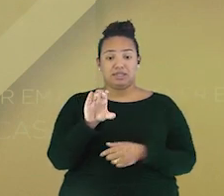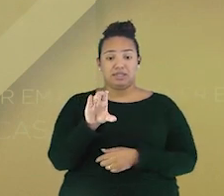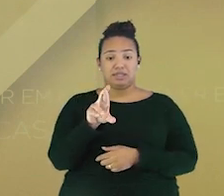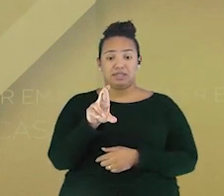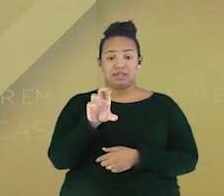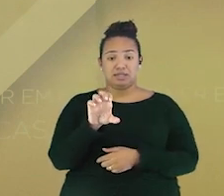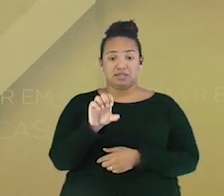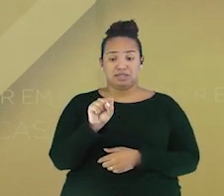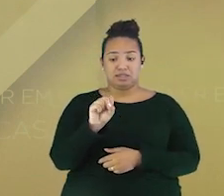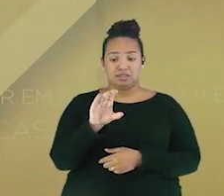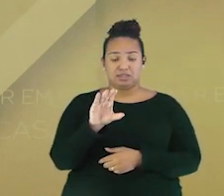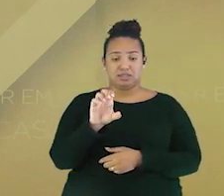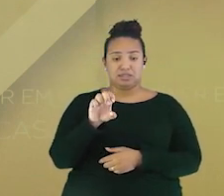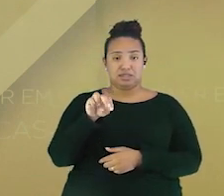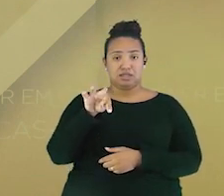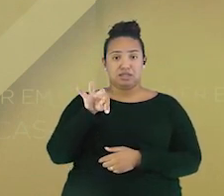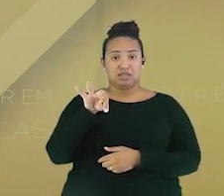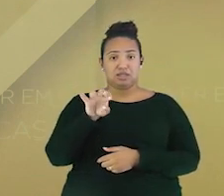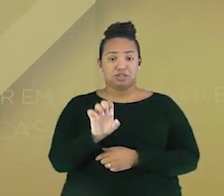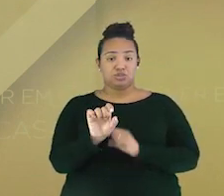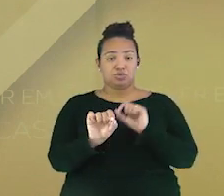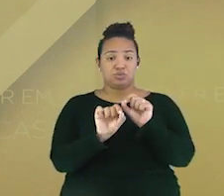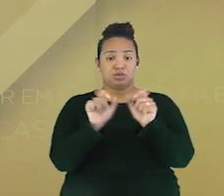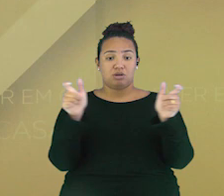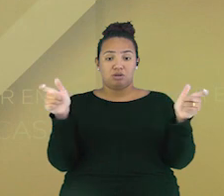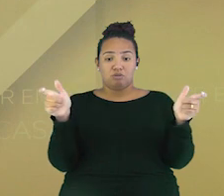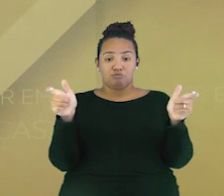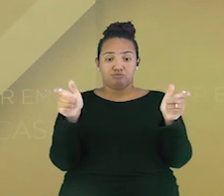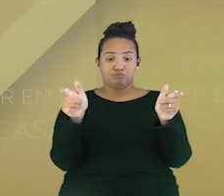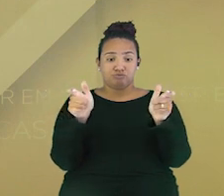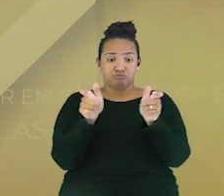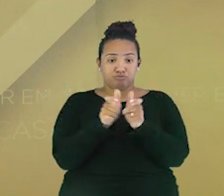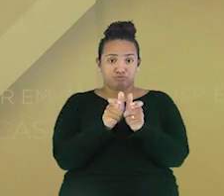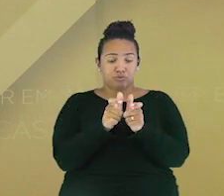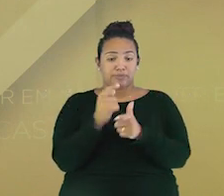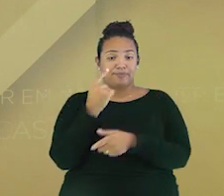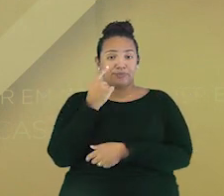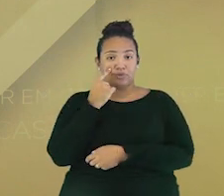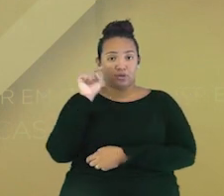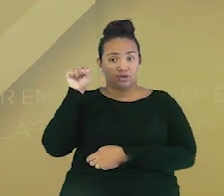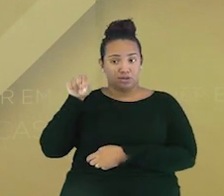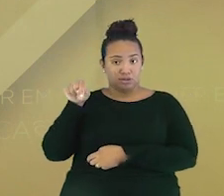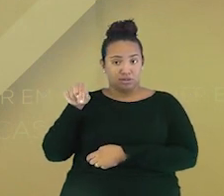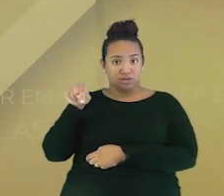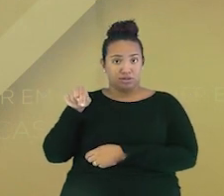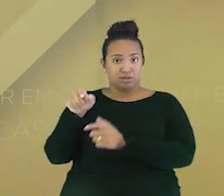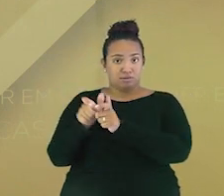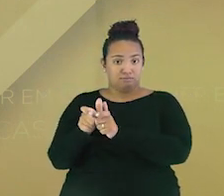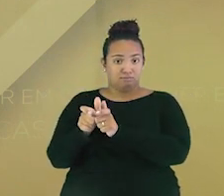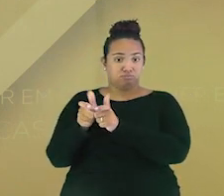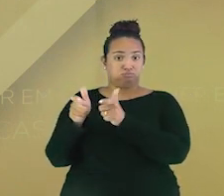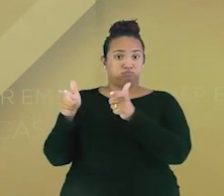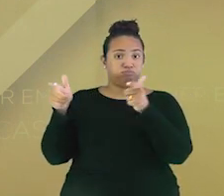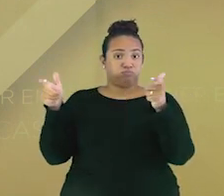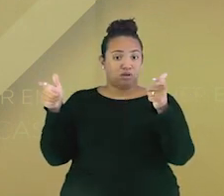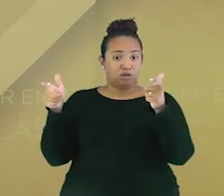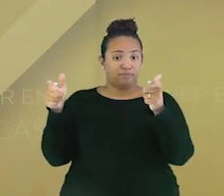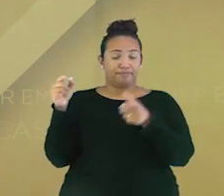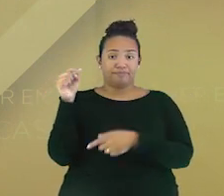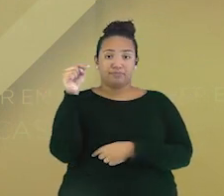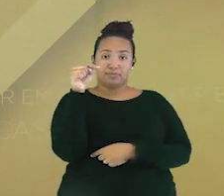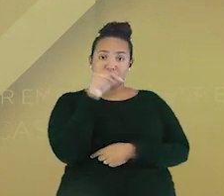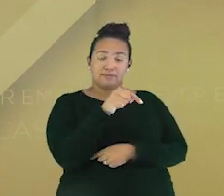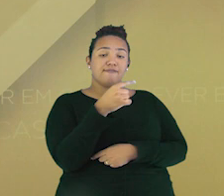diminui. Aqui nós vemos na tela, em verde, a setinha indicando para cima. Crescente. E a seta